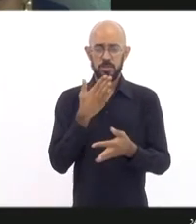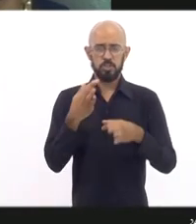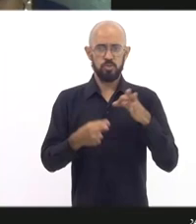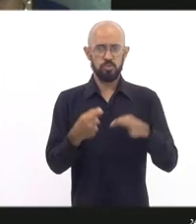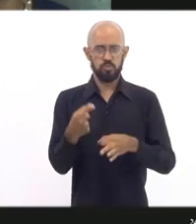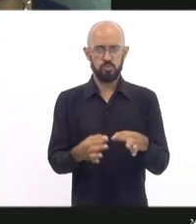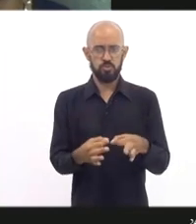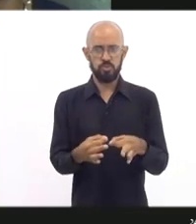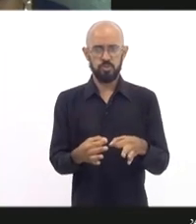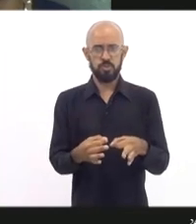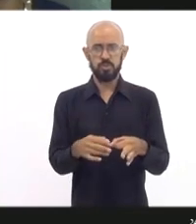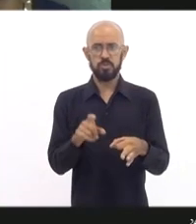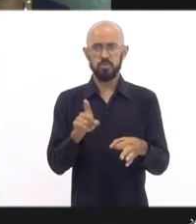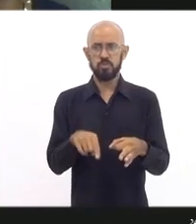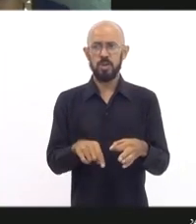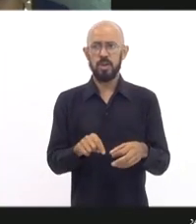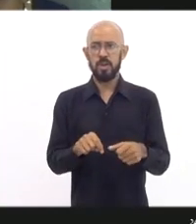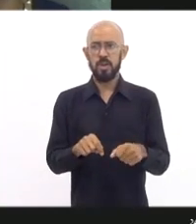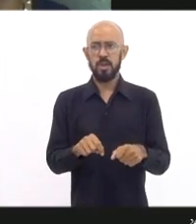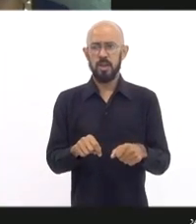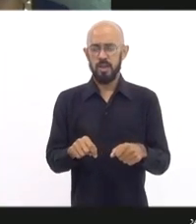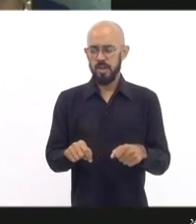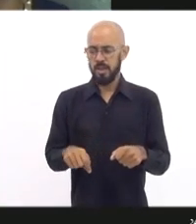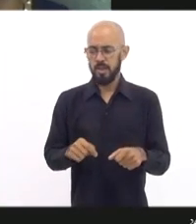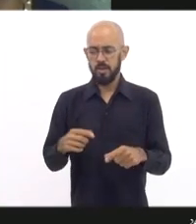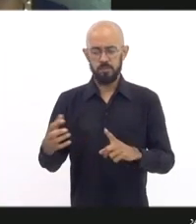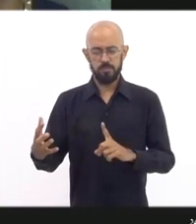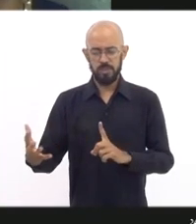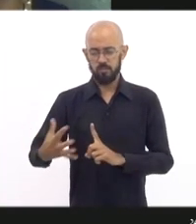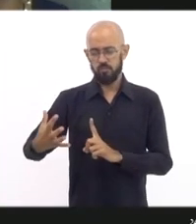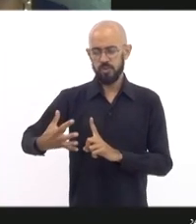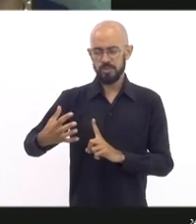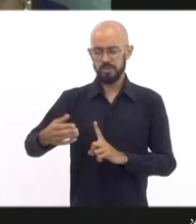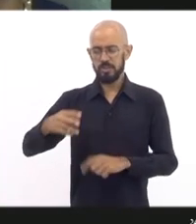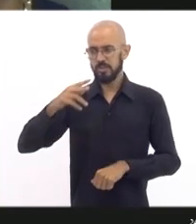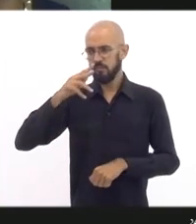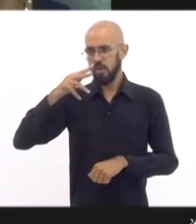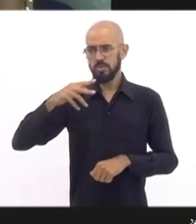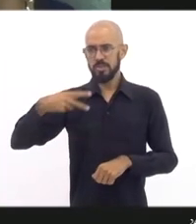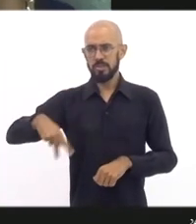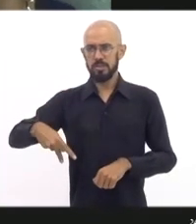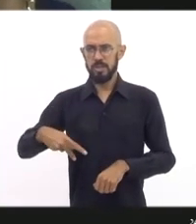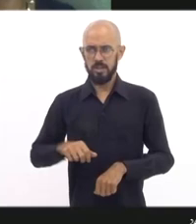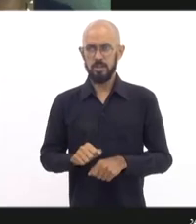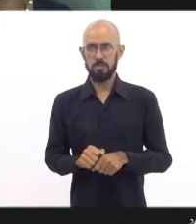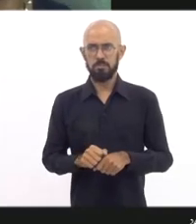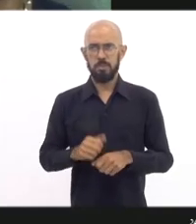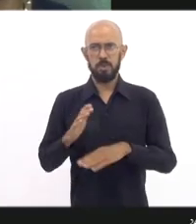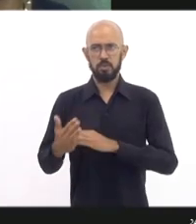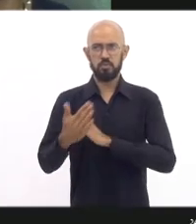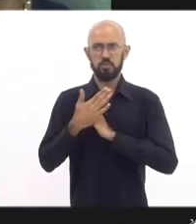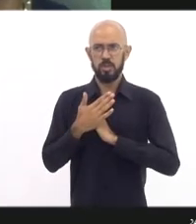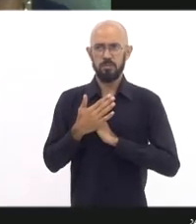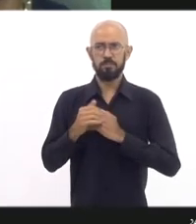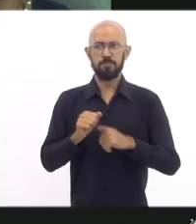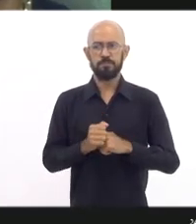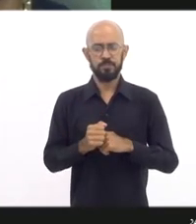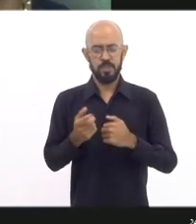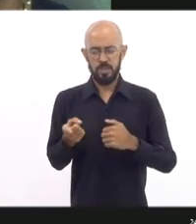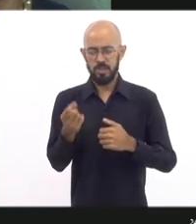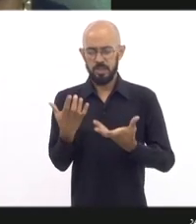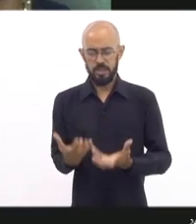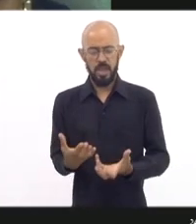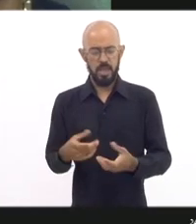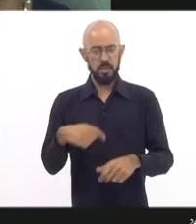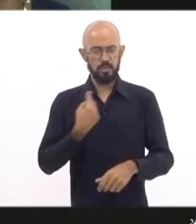que essa maior força está vindo mais dela para poder lutar por justiça. e ela está querendo isso, e a gente está aqui